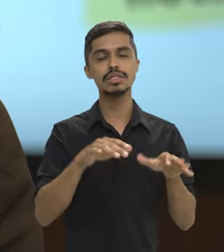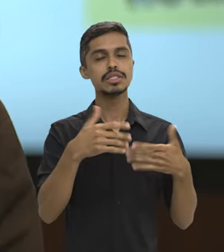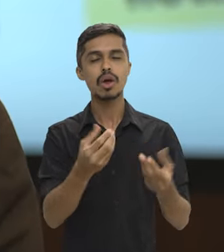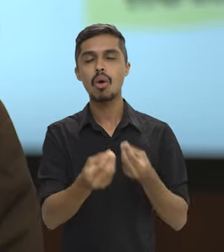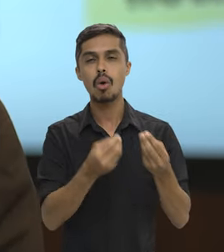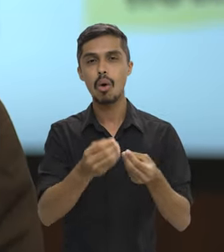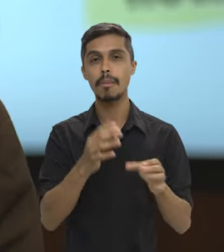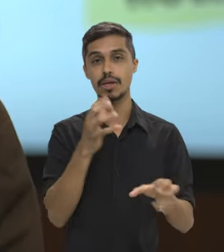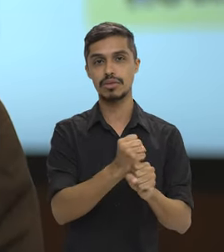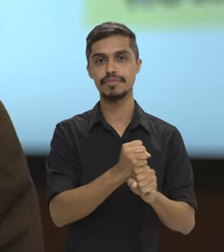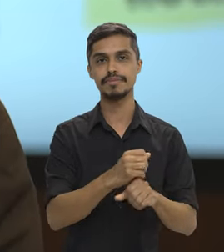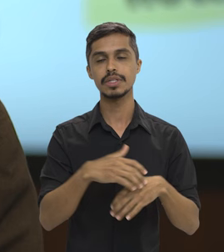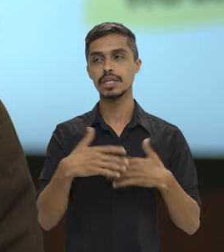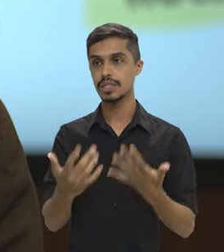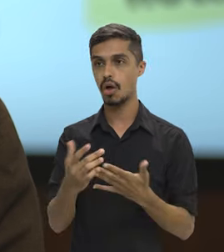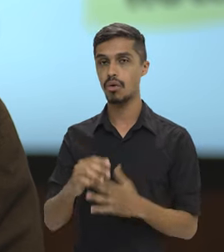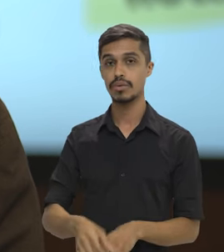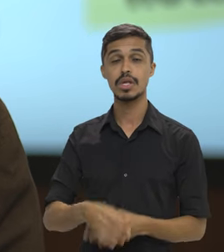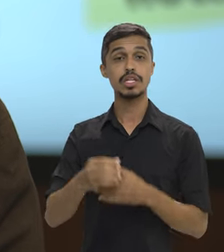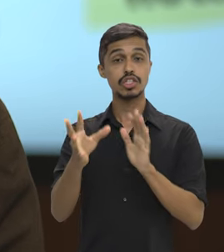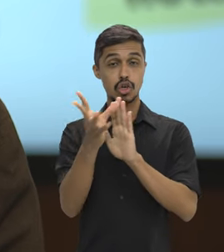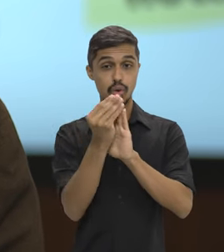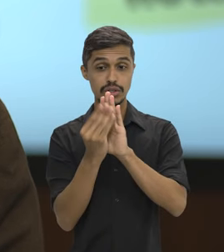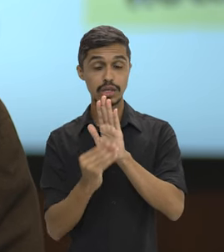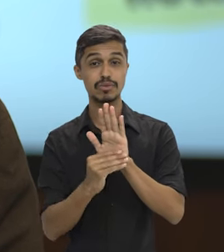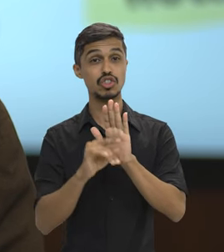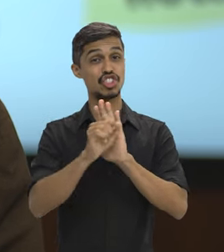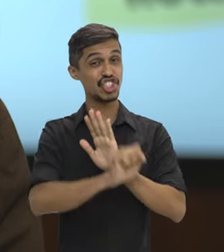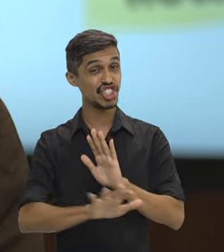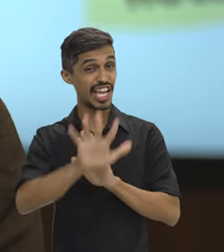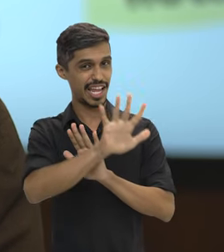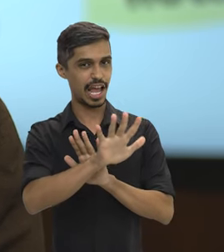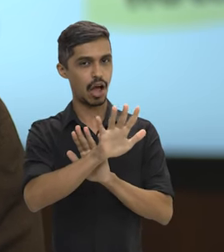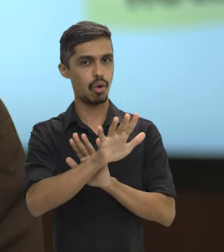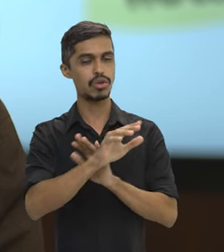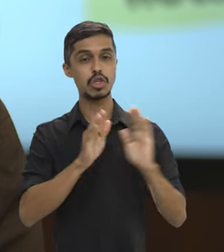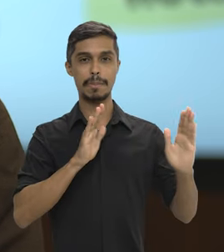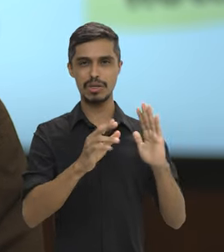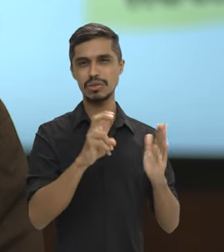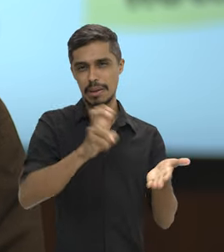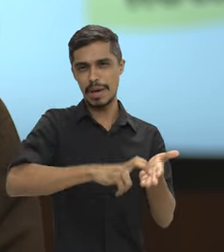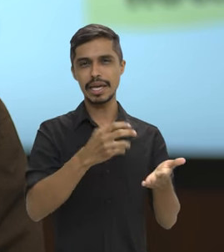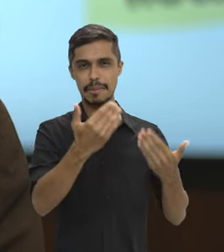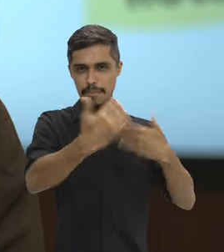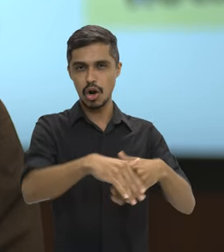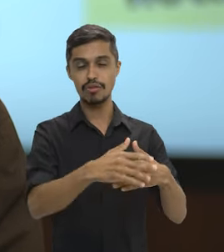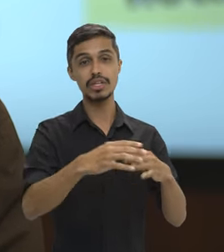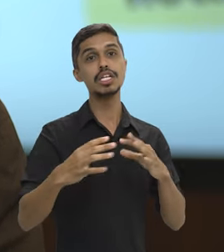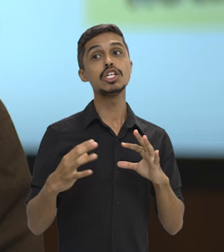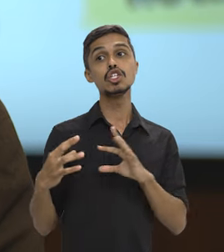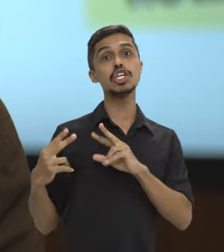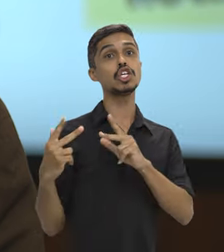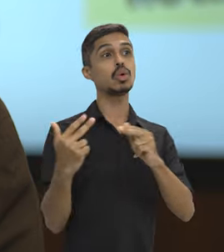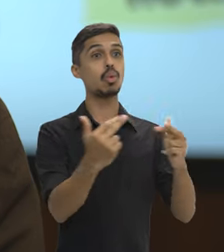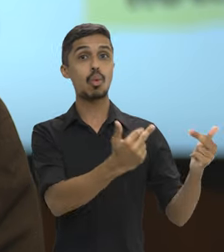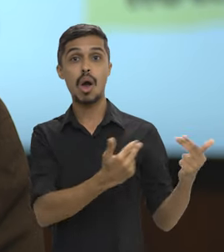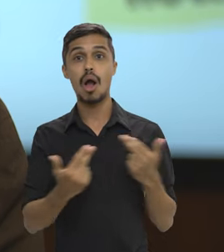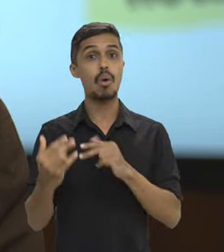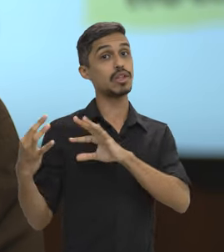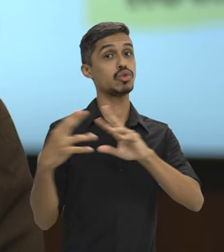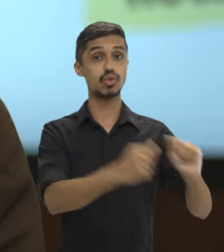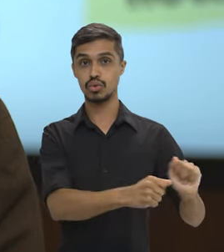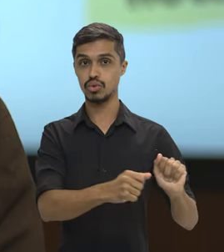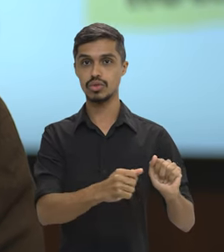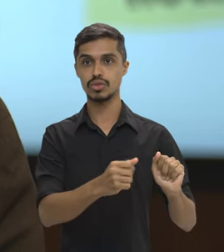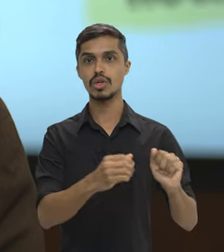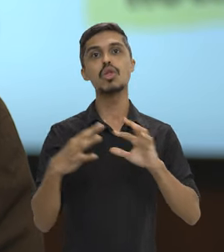conhecimento gerais, que serão aplicadas no período matutino, elas vão ser iguais para todos os cargos, né? E elas não